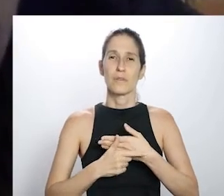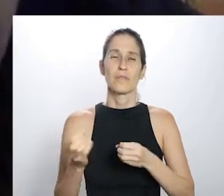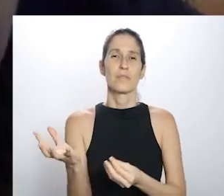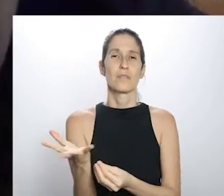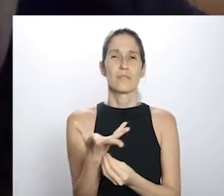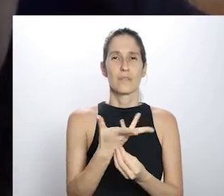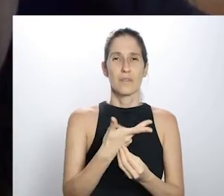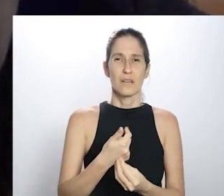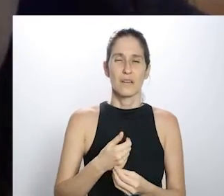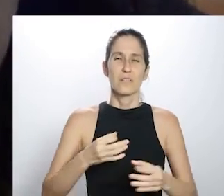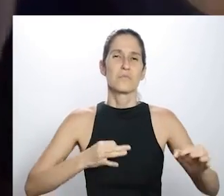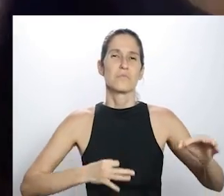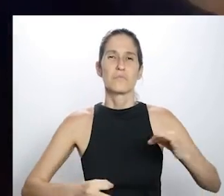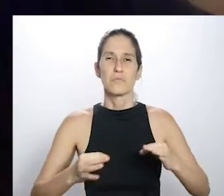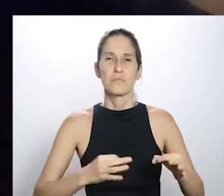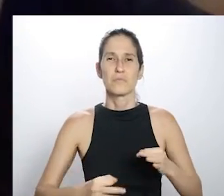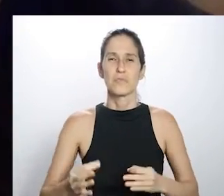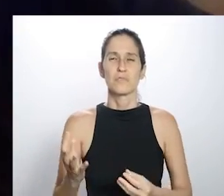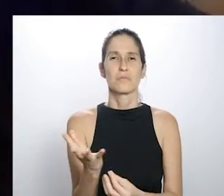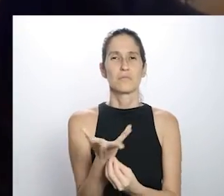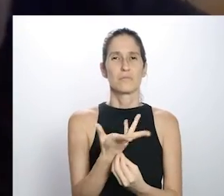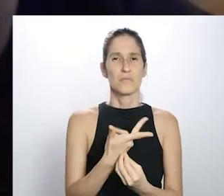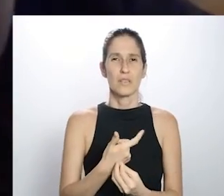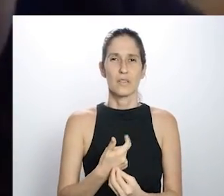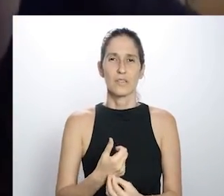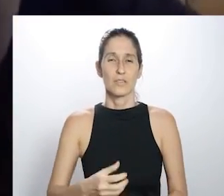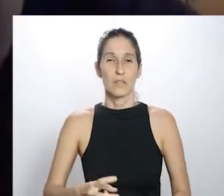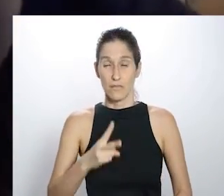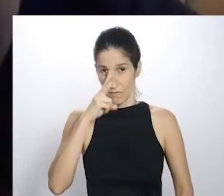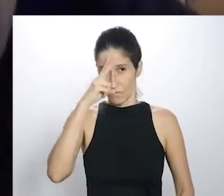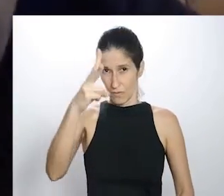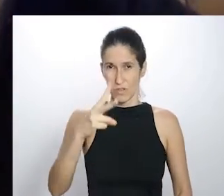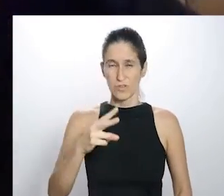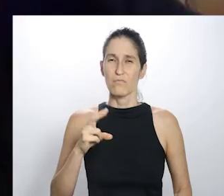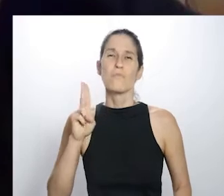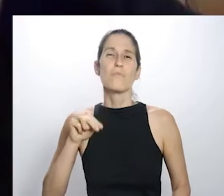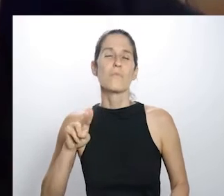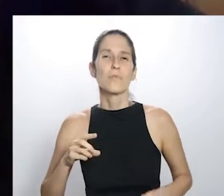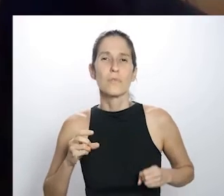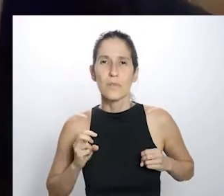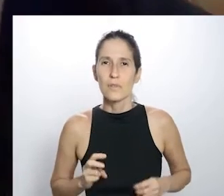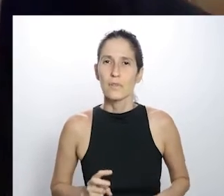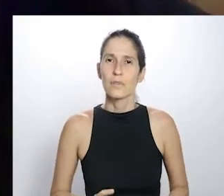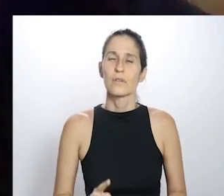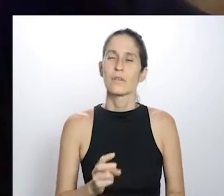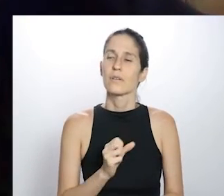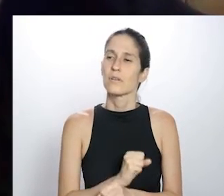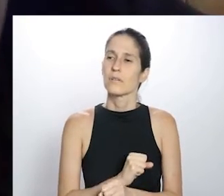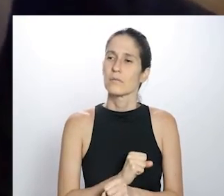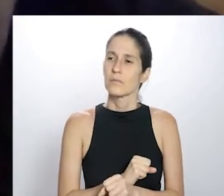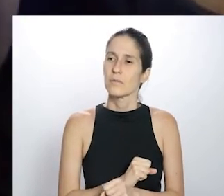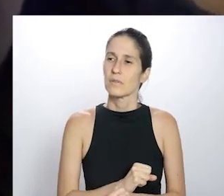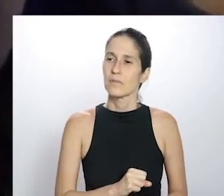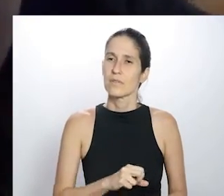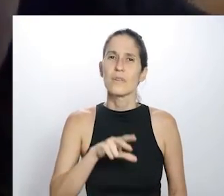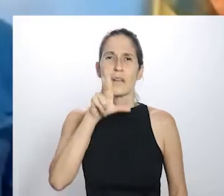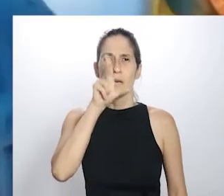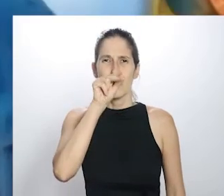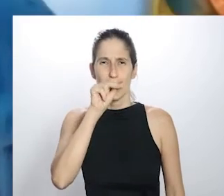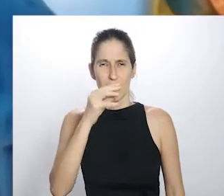como a produção da arte ela é intensa, porque isso nunca parou. Desde o começo...